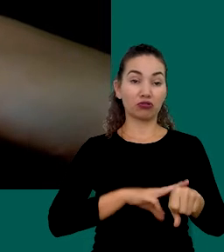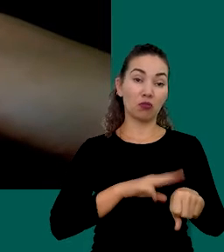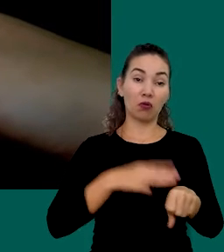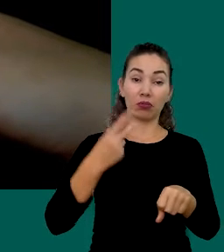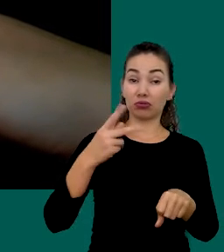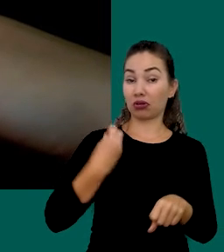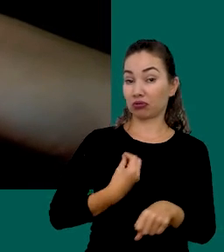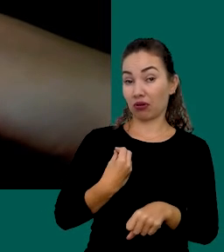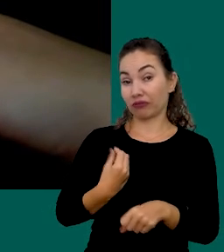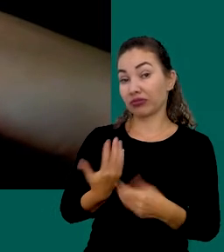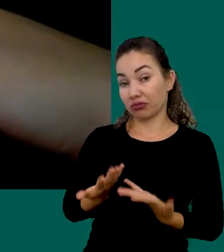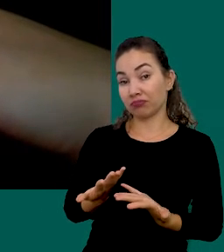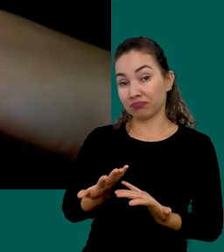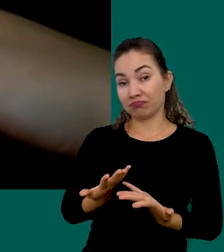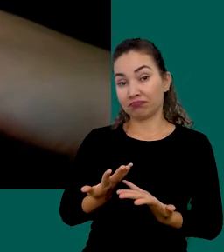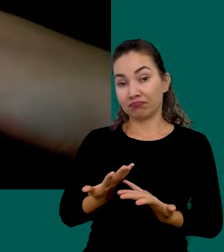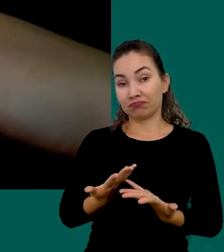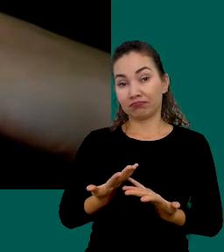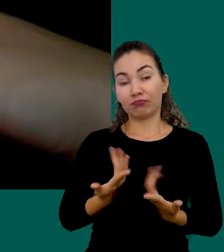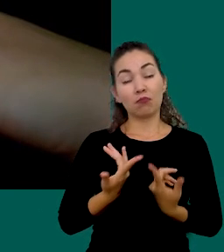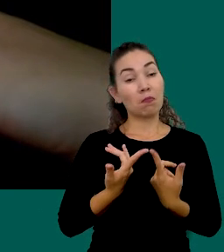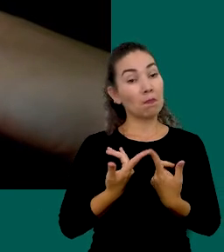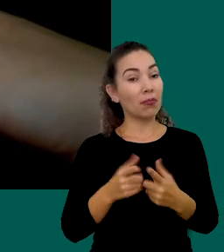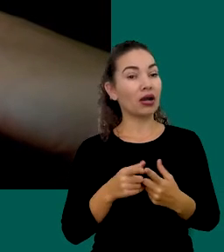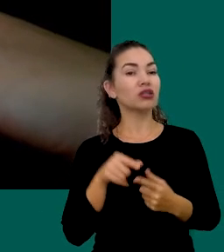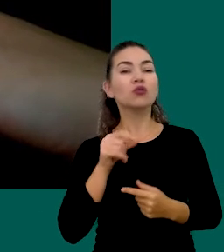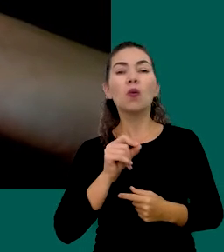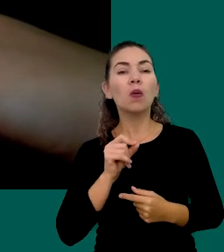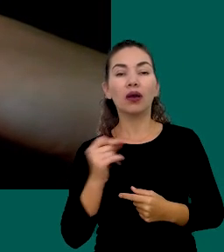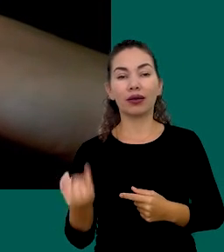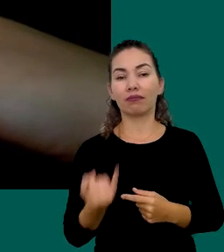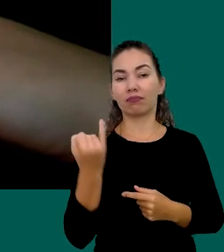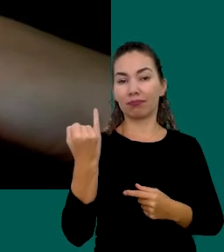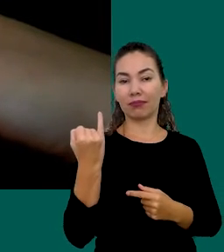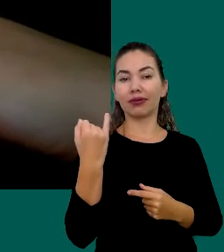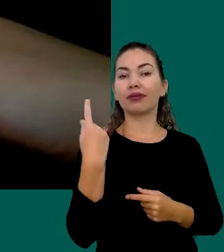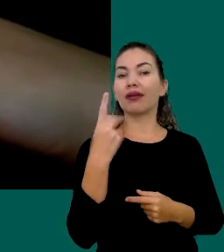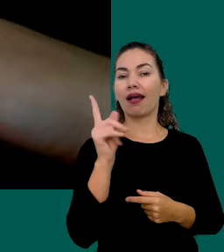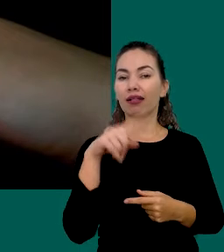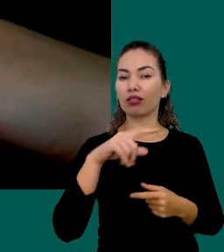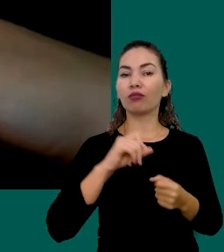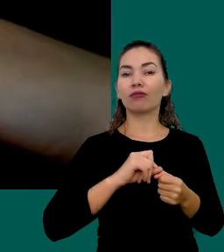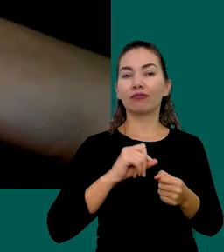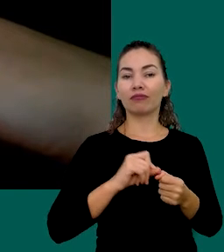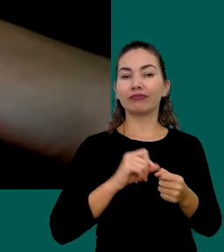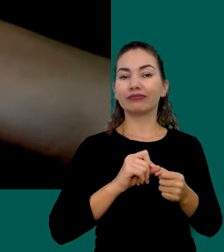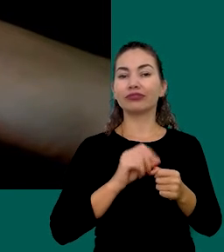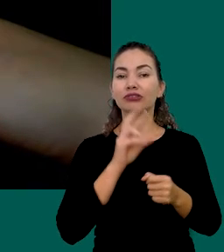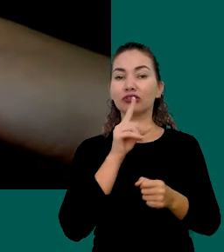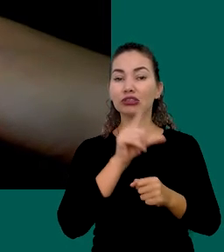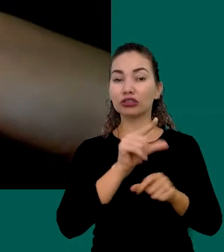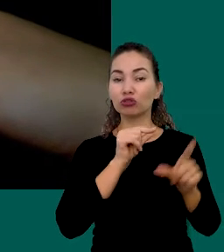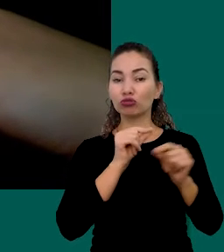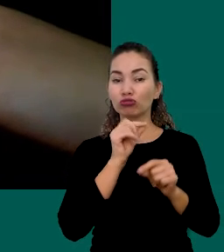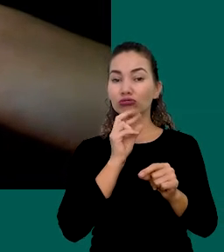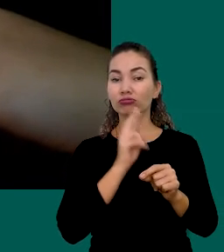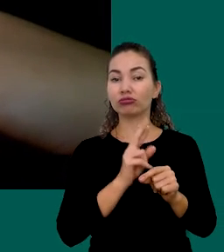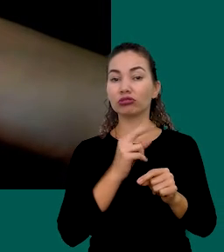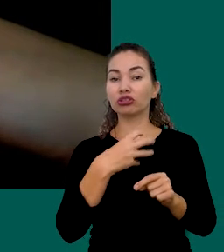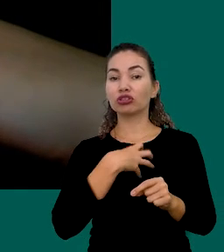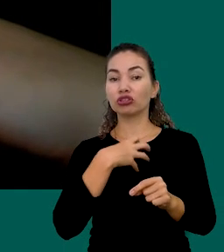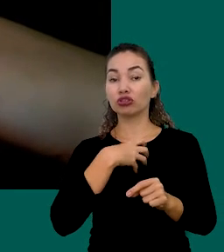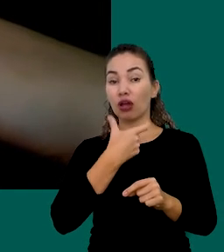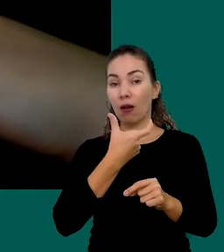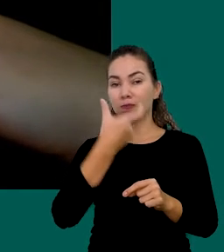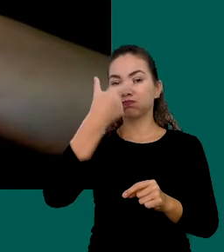Da tua Vida O mais Importante É que Você Faça Escolha Dessa Resposta De modo